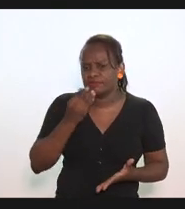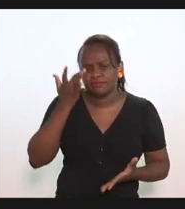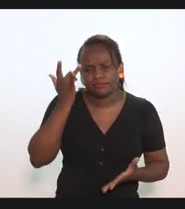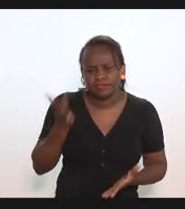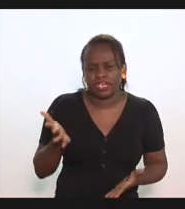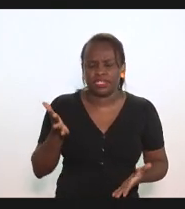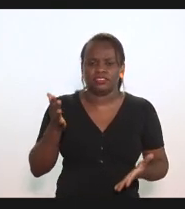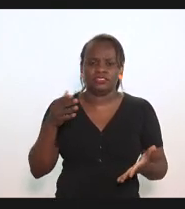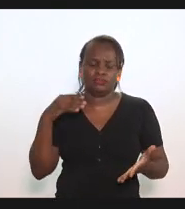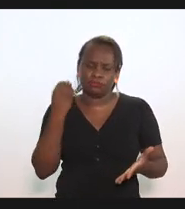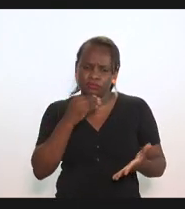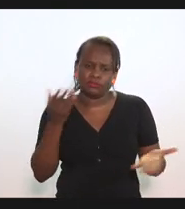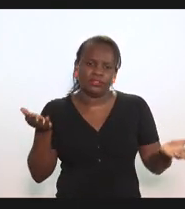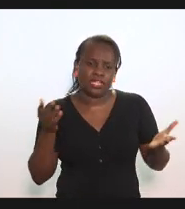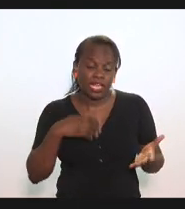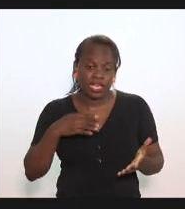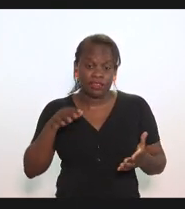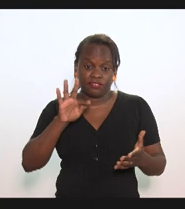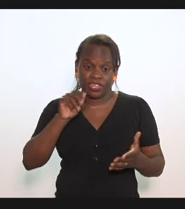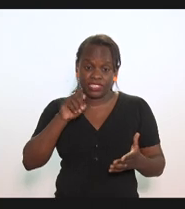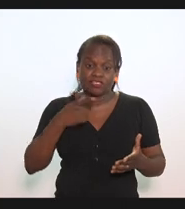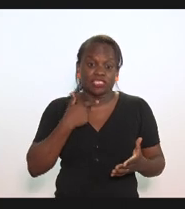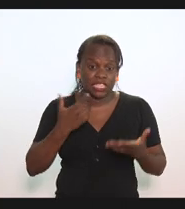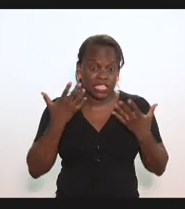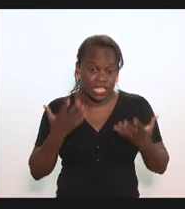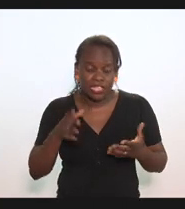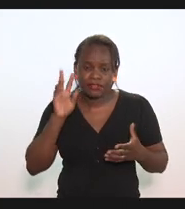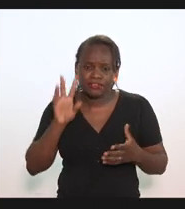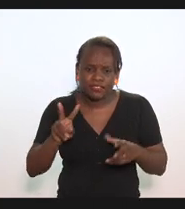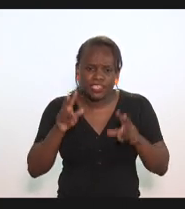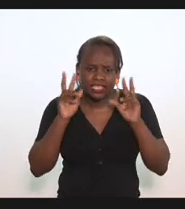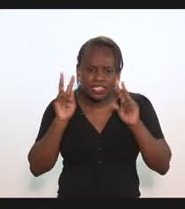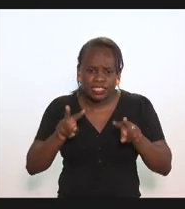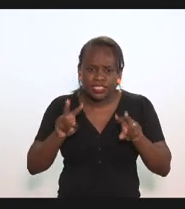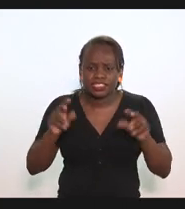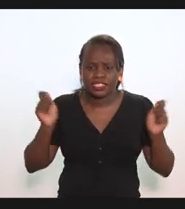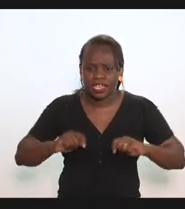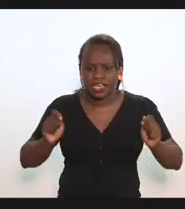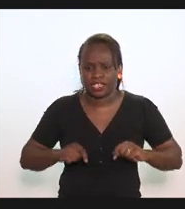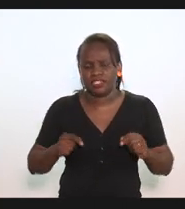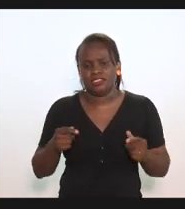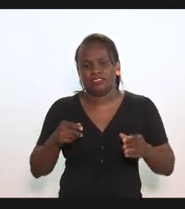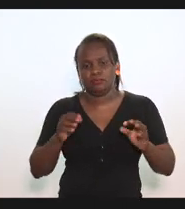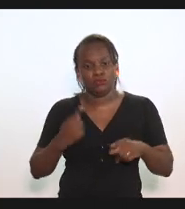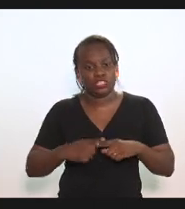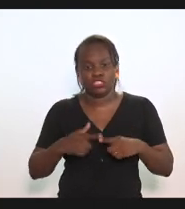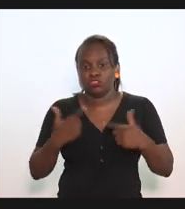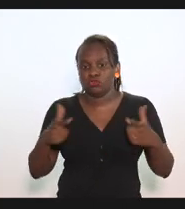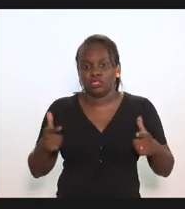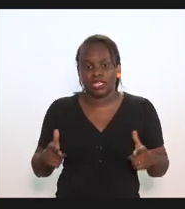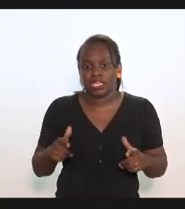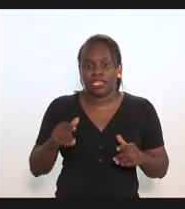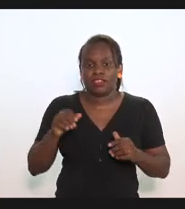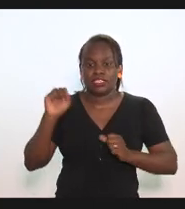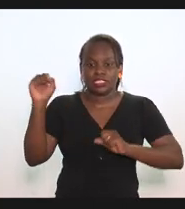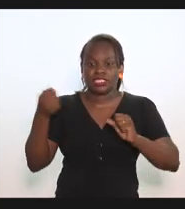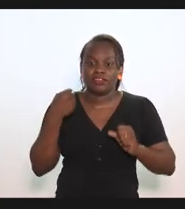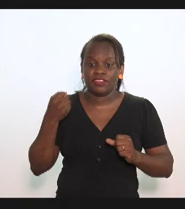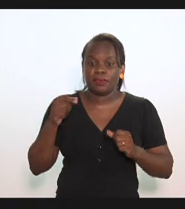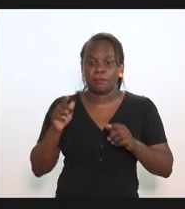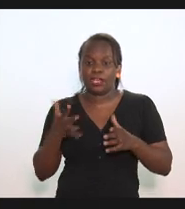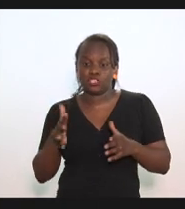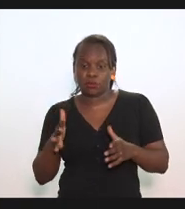tendo boa vontade da fazenda em enxergar quem são efetivamente porque não existe um médio produtor cervejeiro